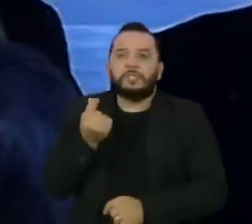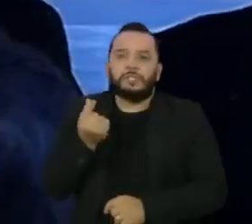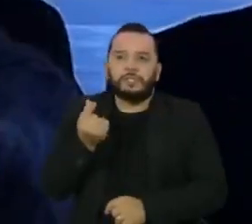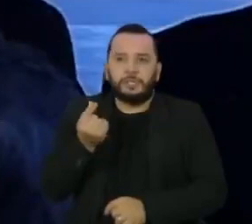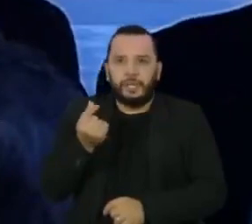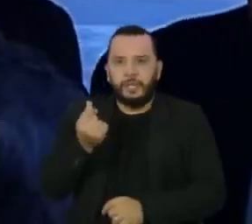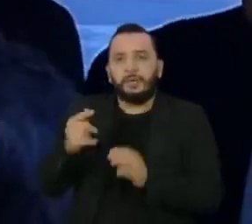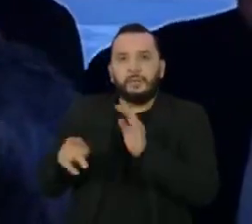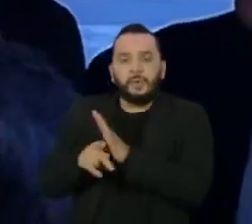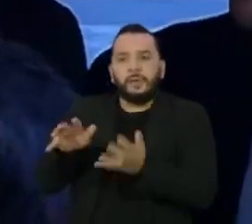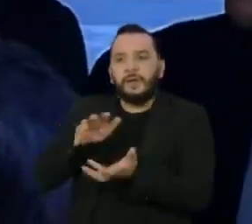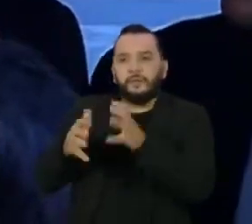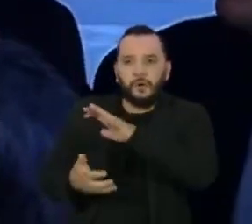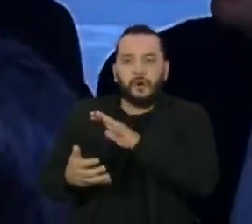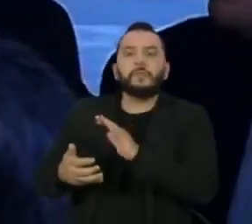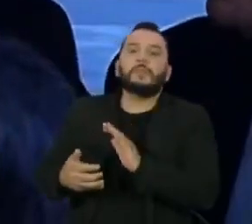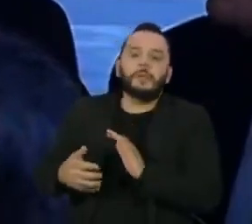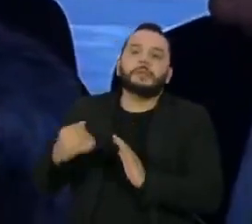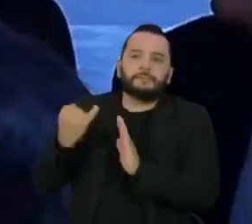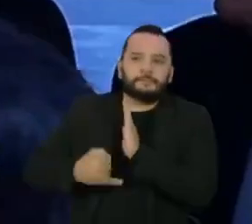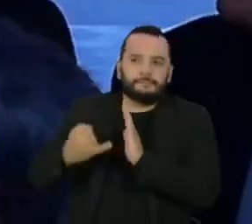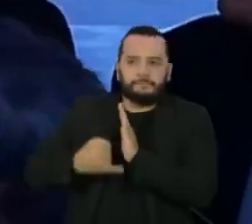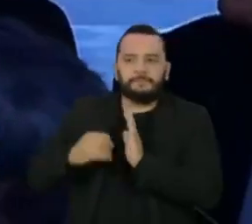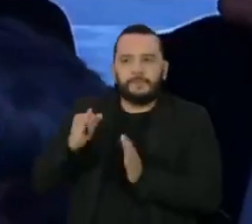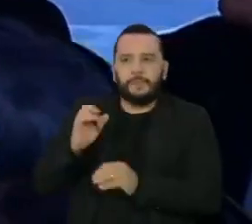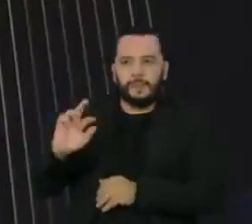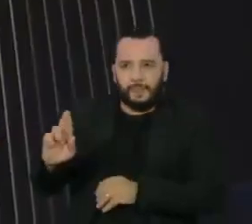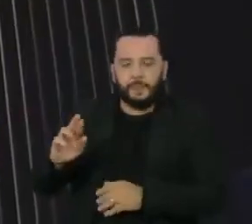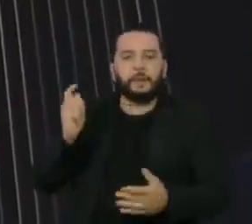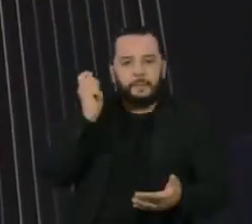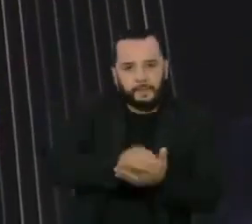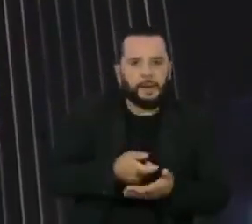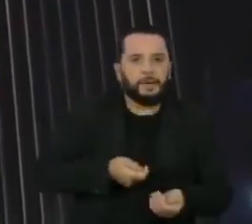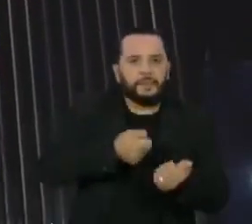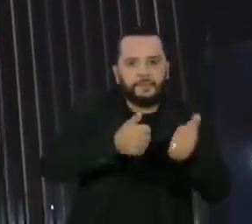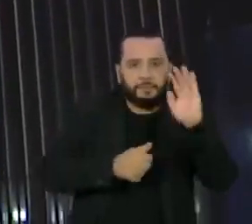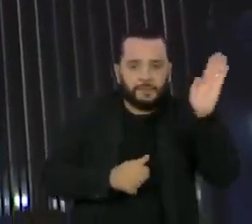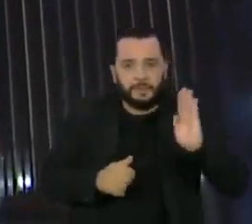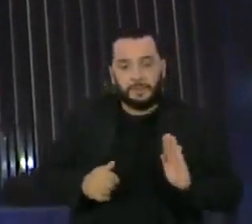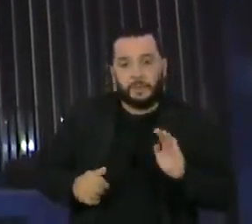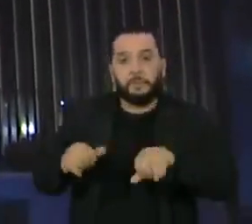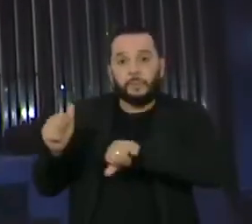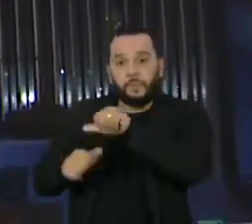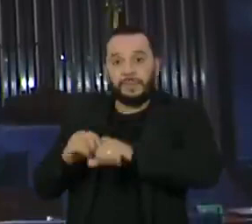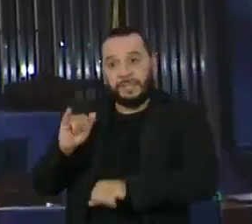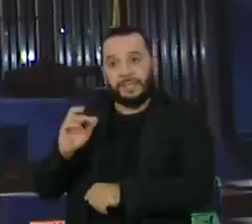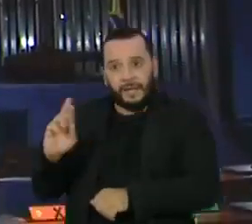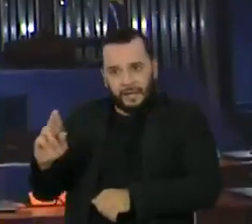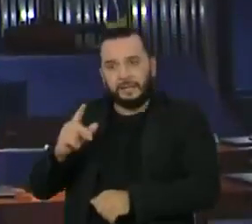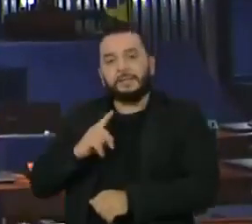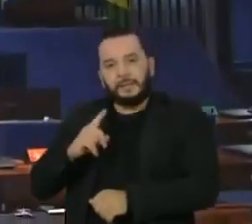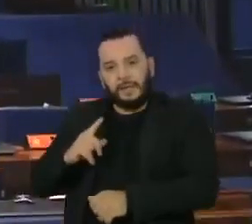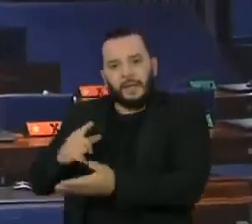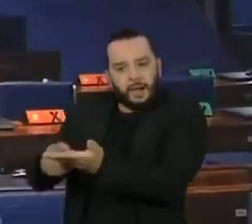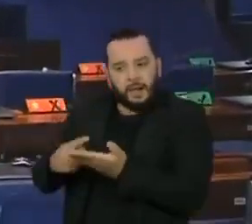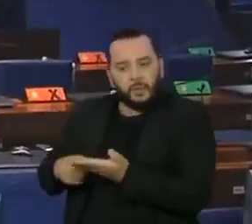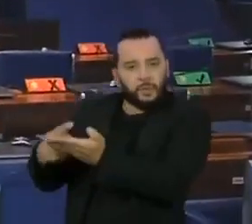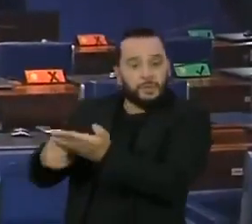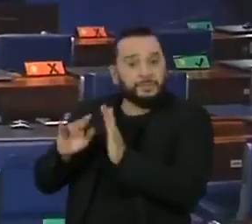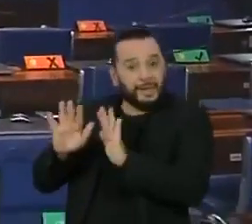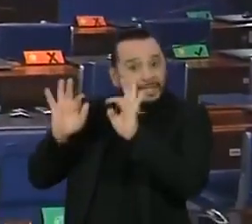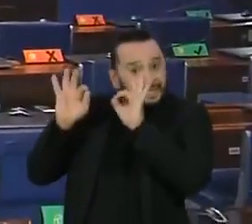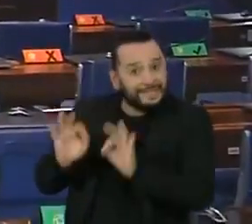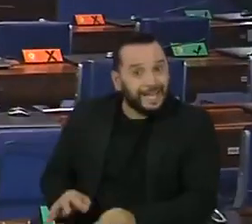uma possível reforma do imposto de renda para pagar o programa. As mudanças no IR ainda tramitam no Senado e não há qualquer